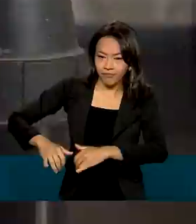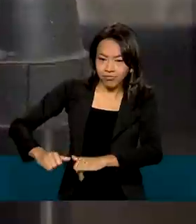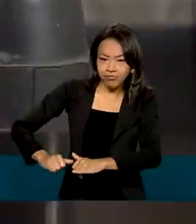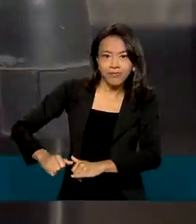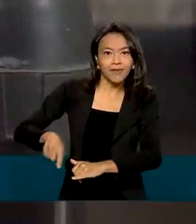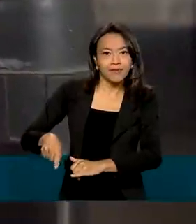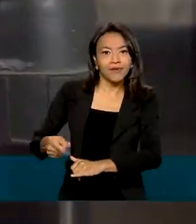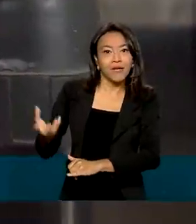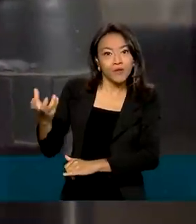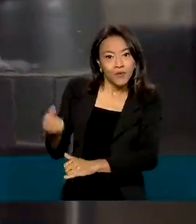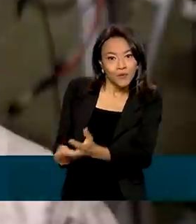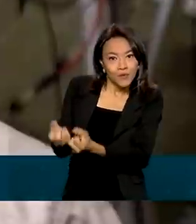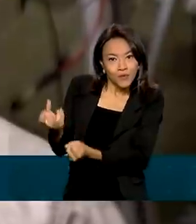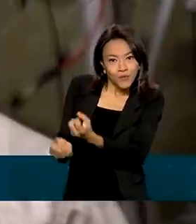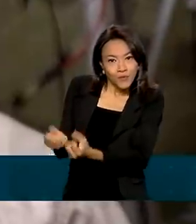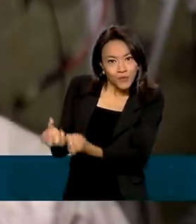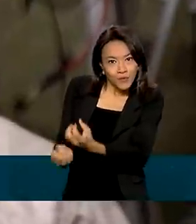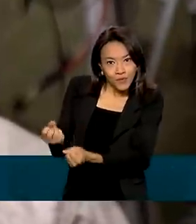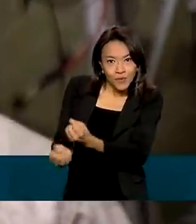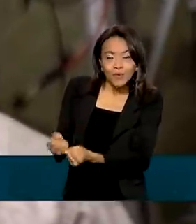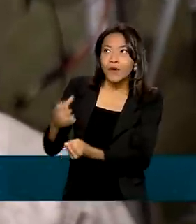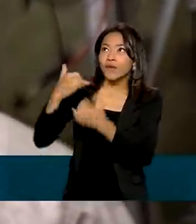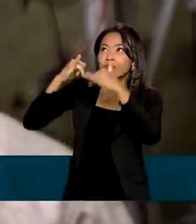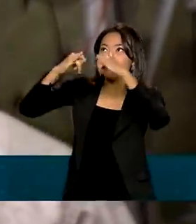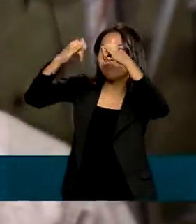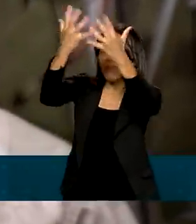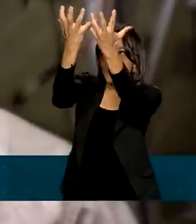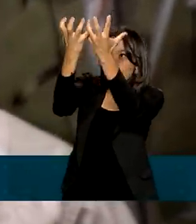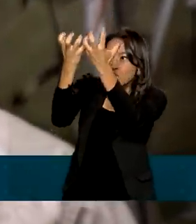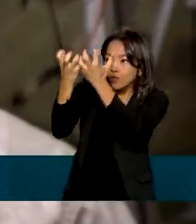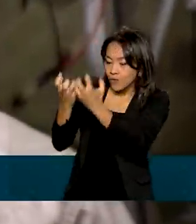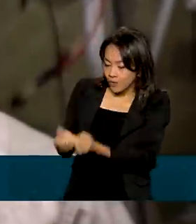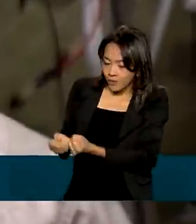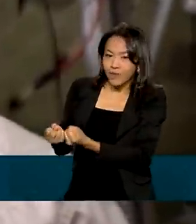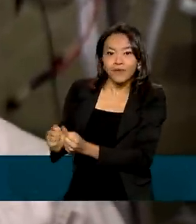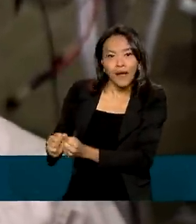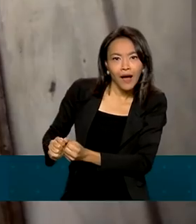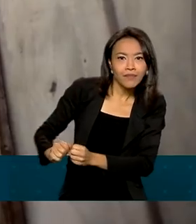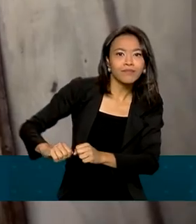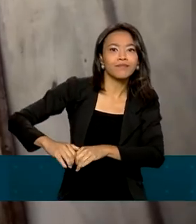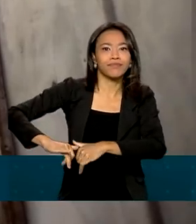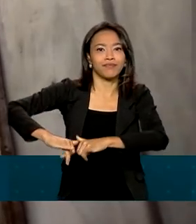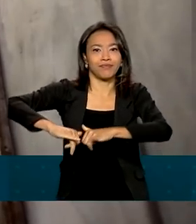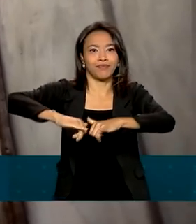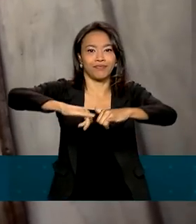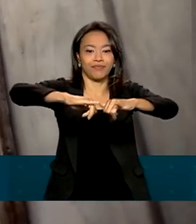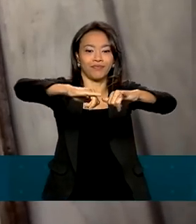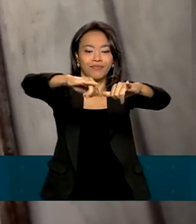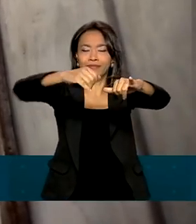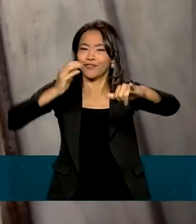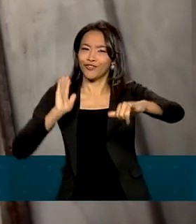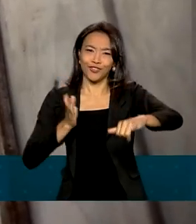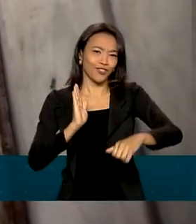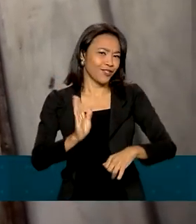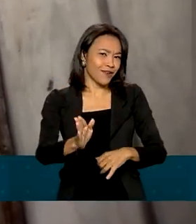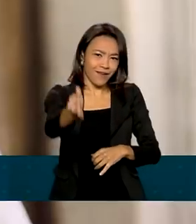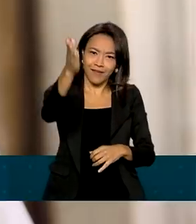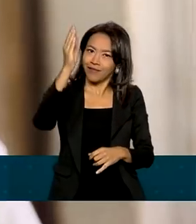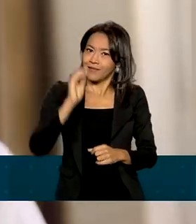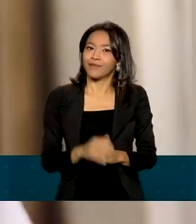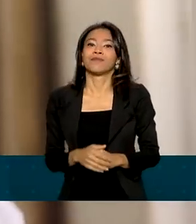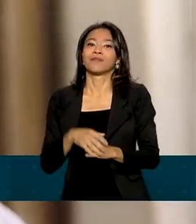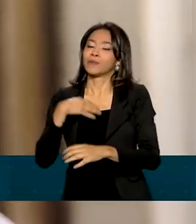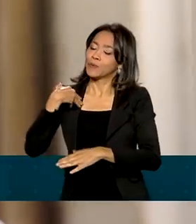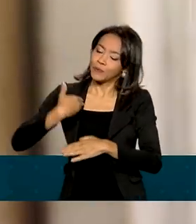armazenam essa energia, o que permite a disponibilidade de luz de forma ininterrupta o ano inteiro.